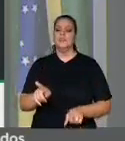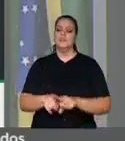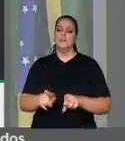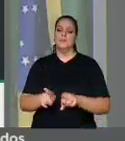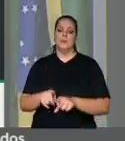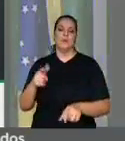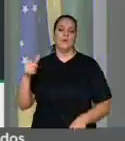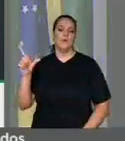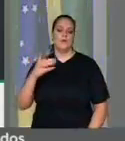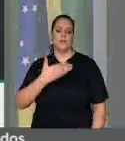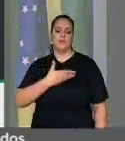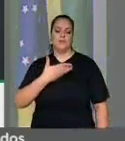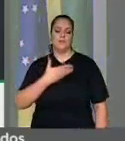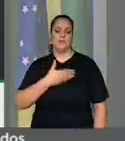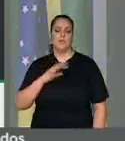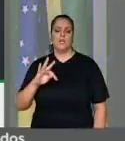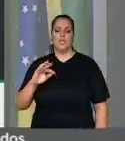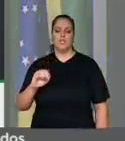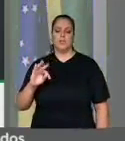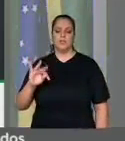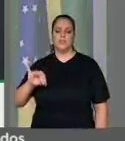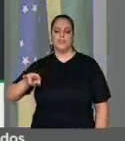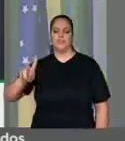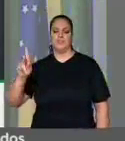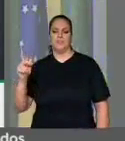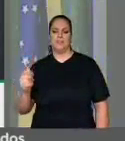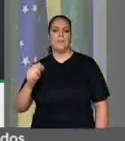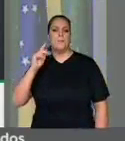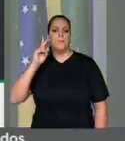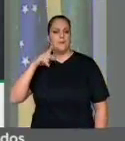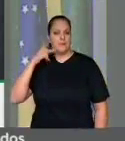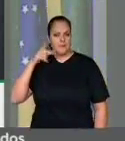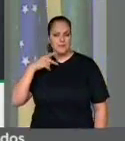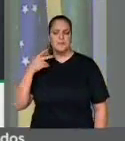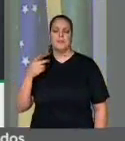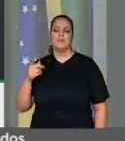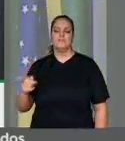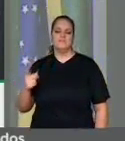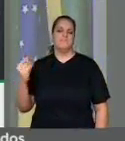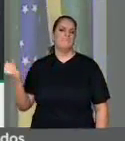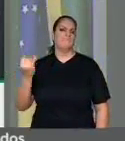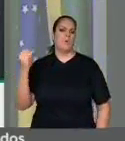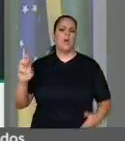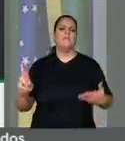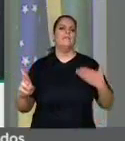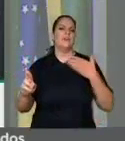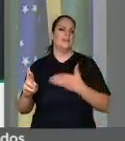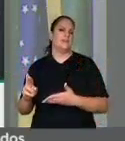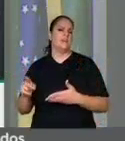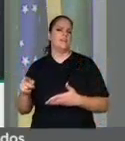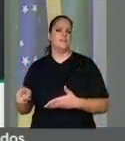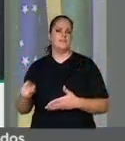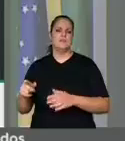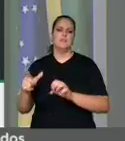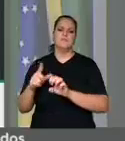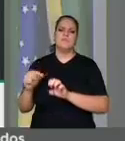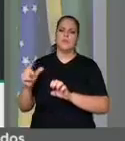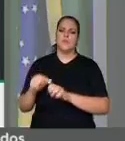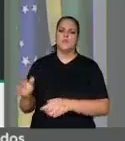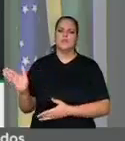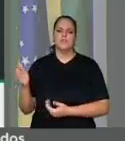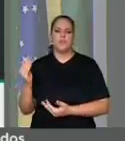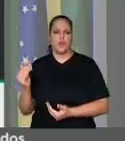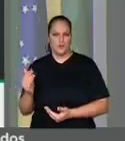Totinha lá da Paraíba, uma grande referência no empreendedorismo jovem,